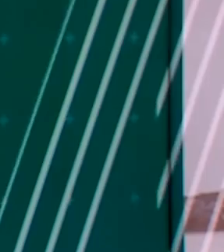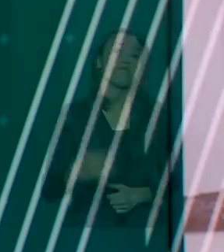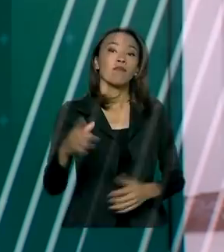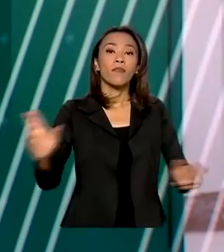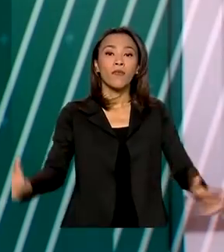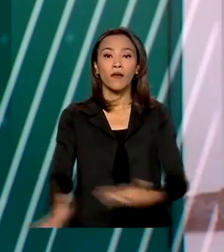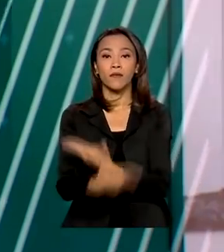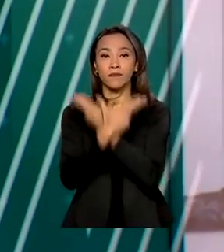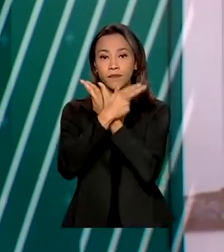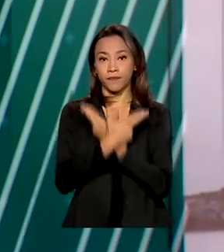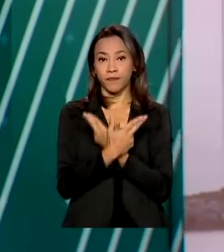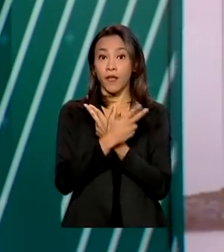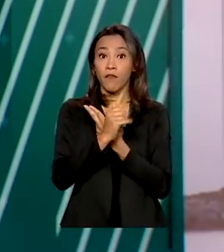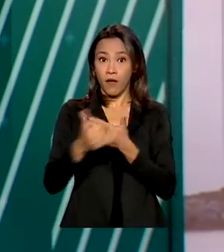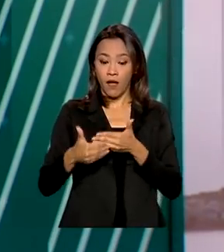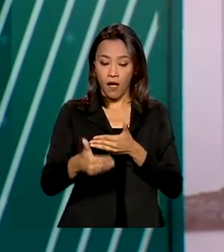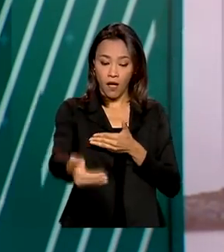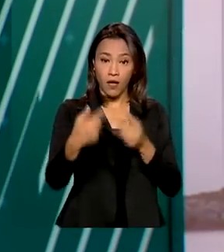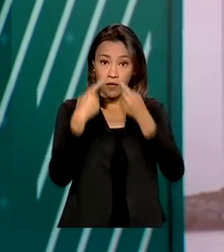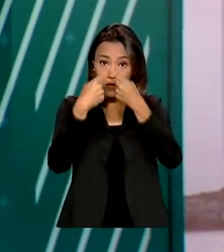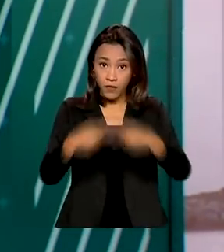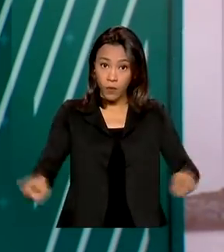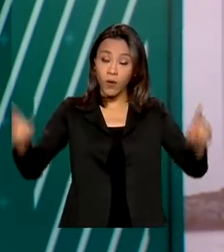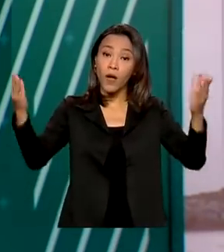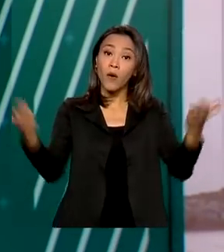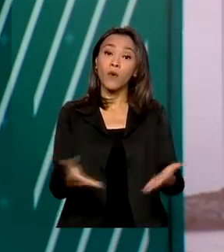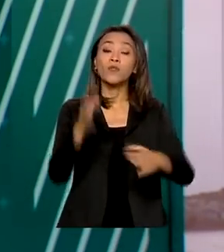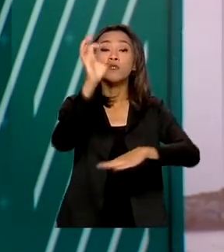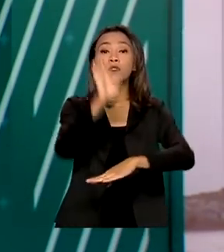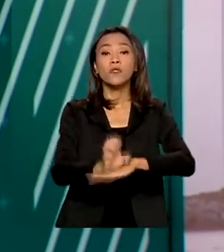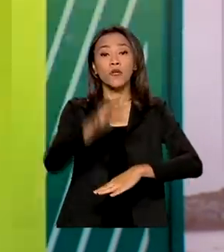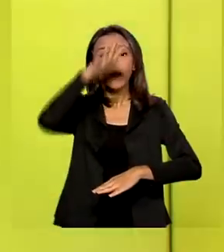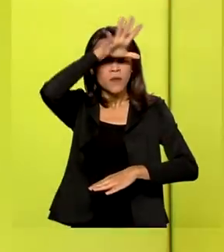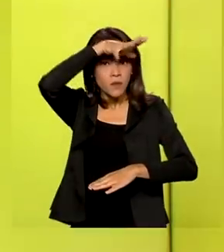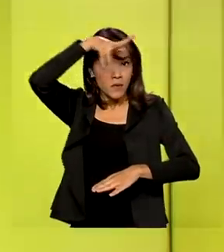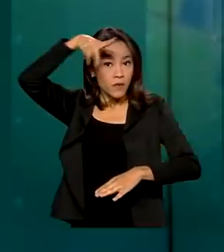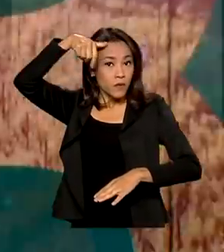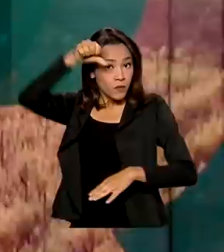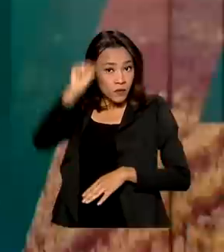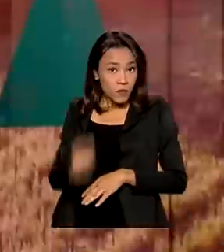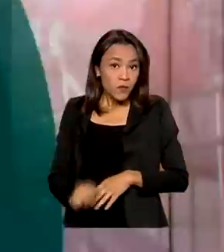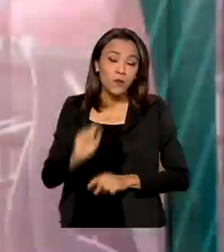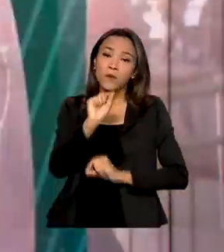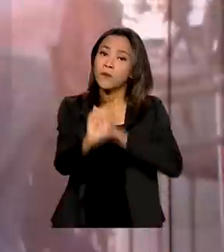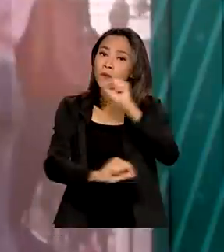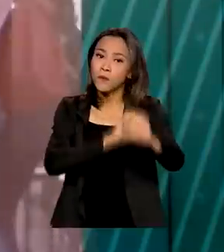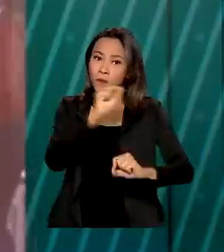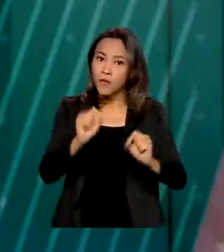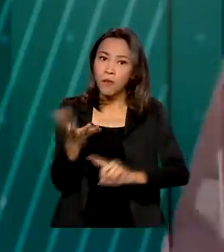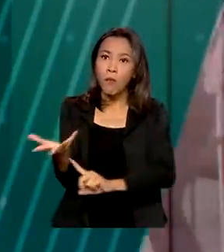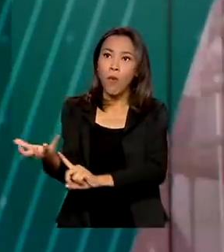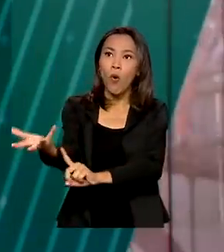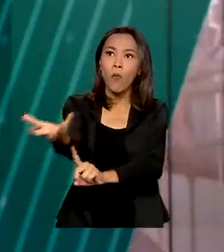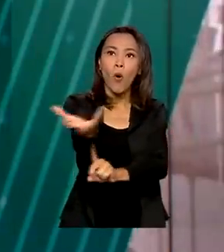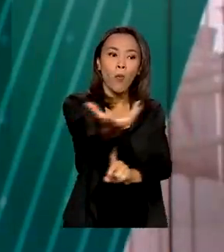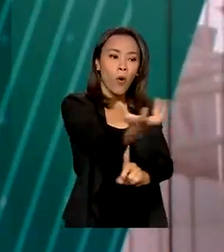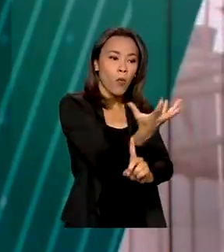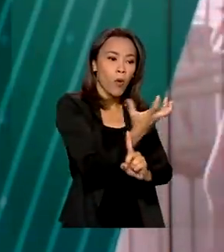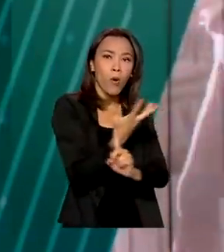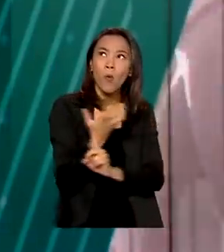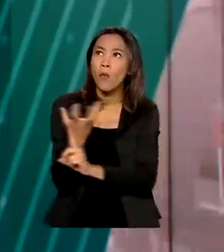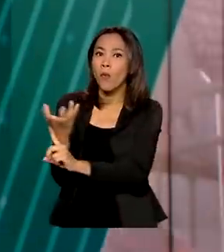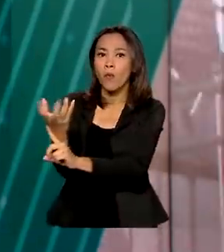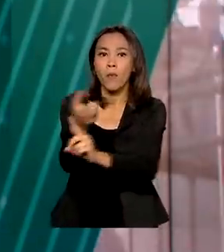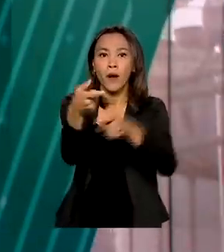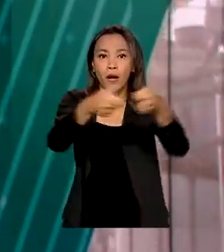Força Aérea Brasileira vai inaugurar hoje, em Punta Porã, no Mato Grosso do Sul, a ampliação e modernização da rede de radares para controle